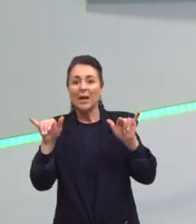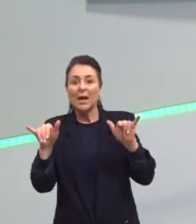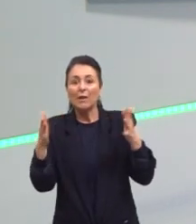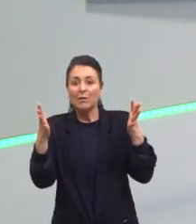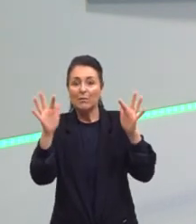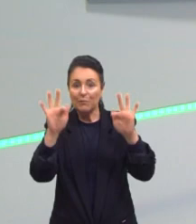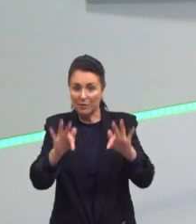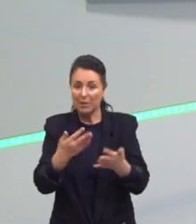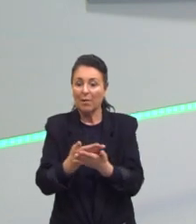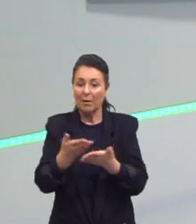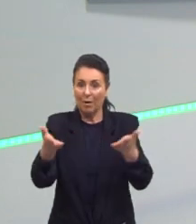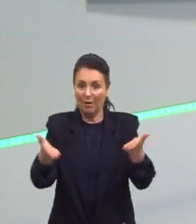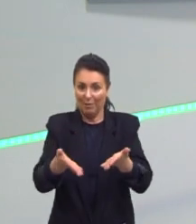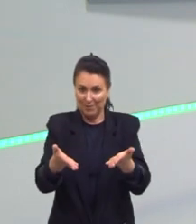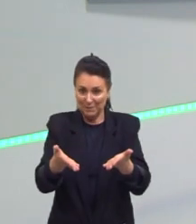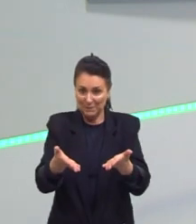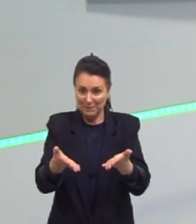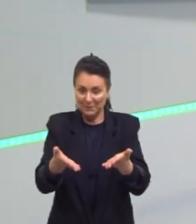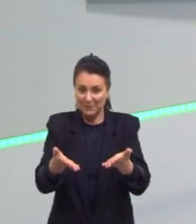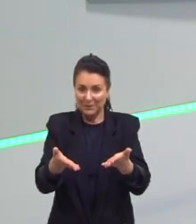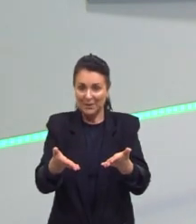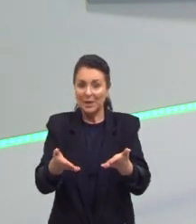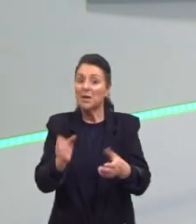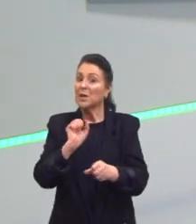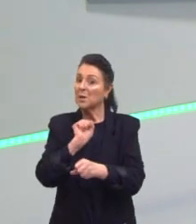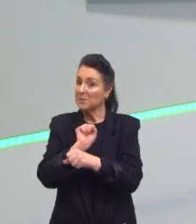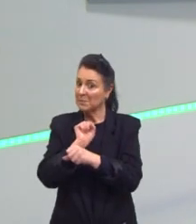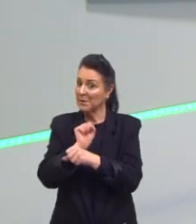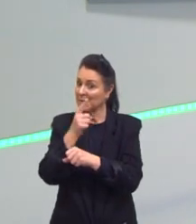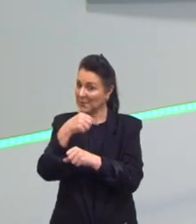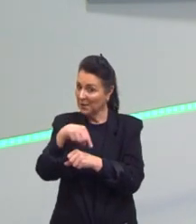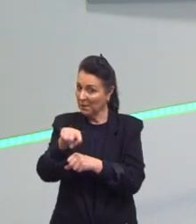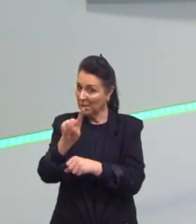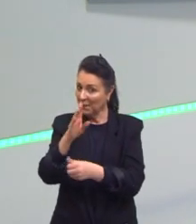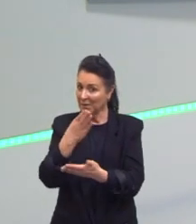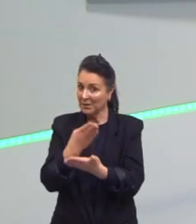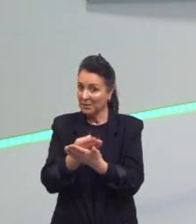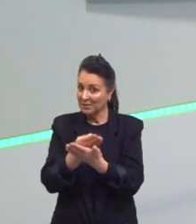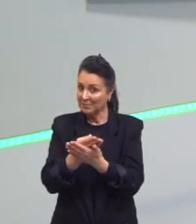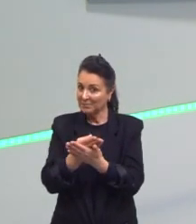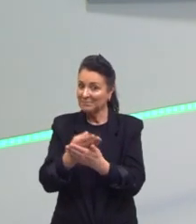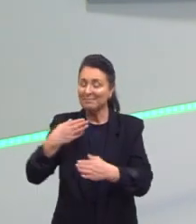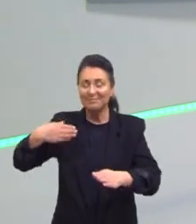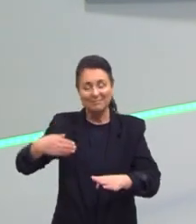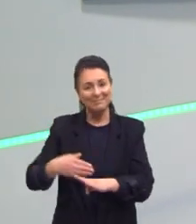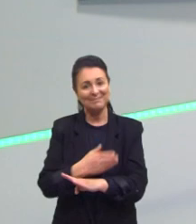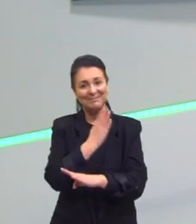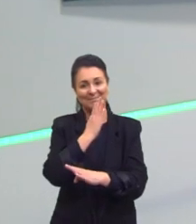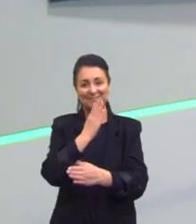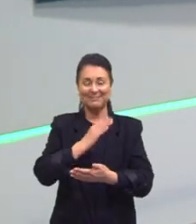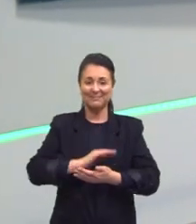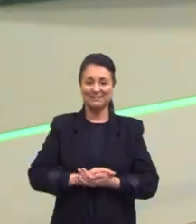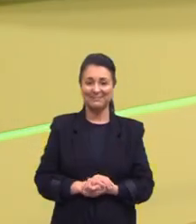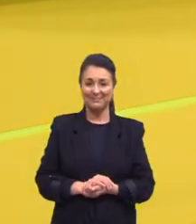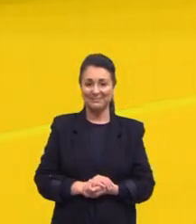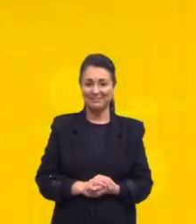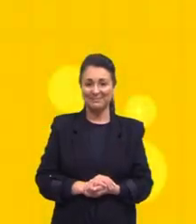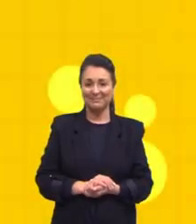Essa nossa Primeira aula Por aqui Aguardo vocês Aí na nossa Próxima aula E Partiu Passar